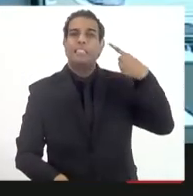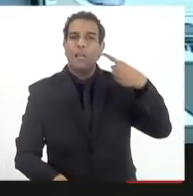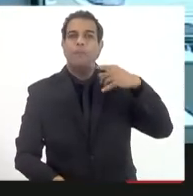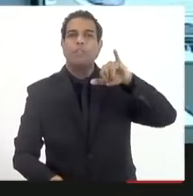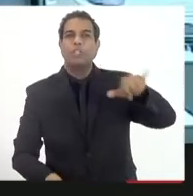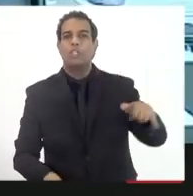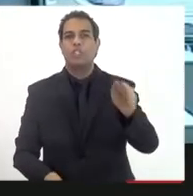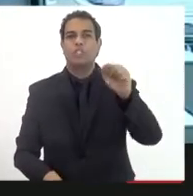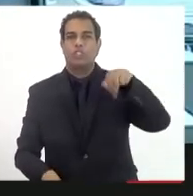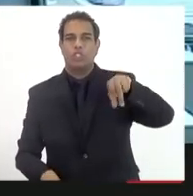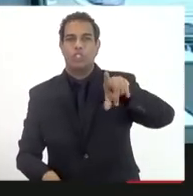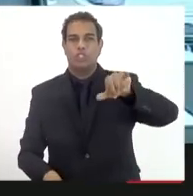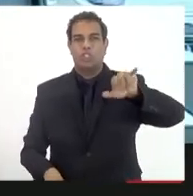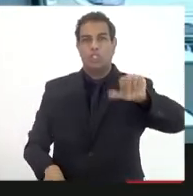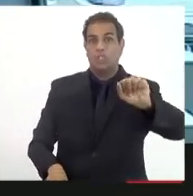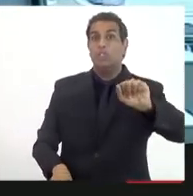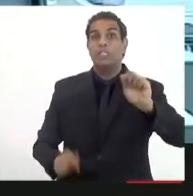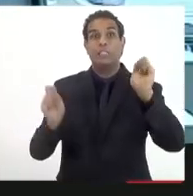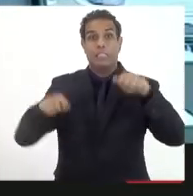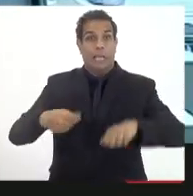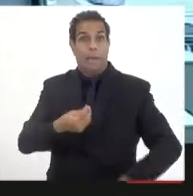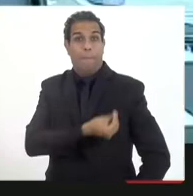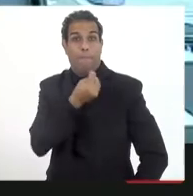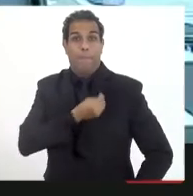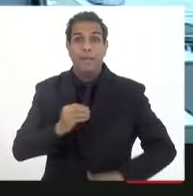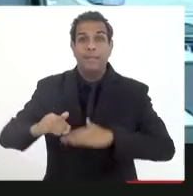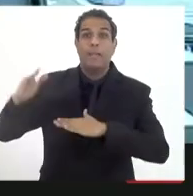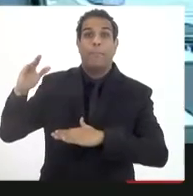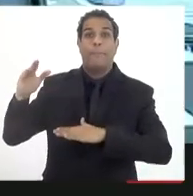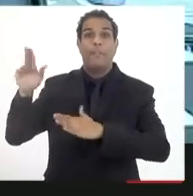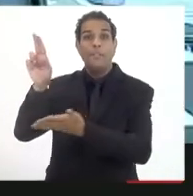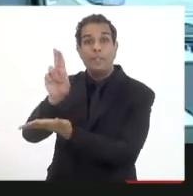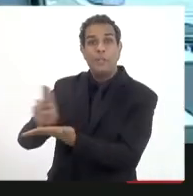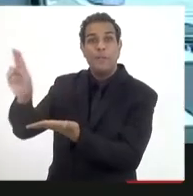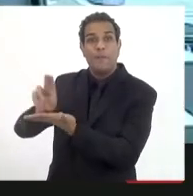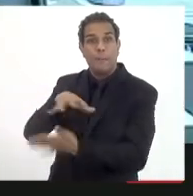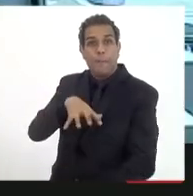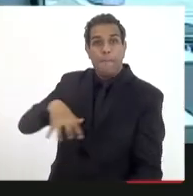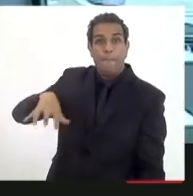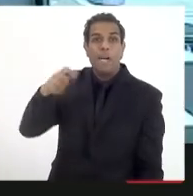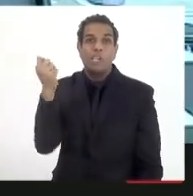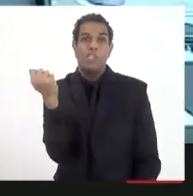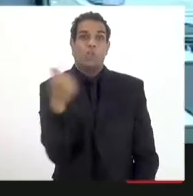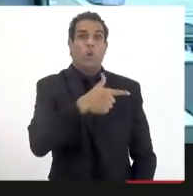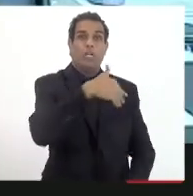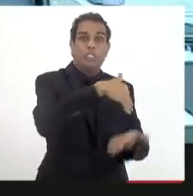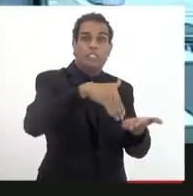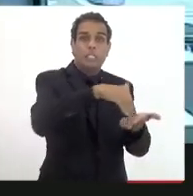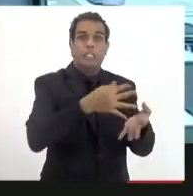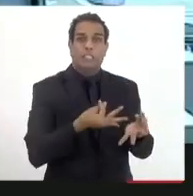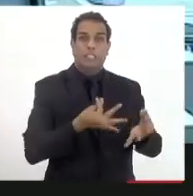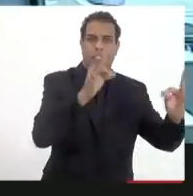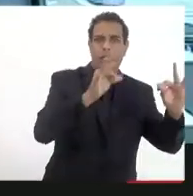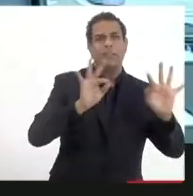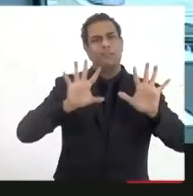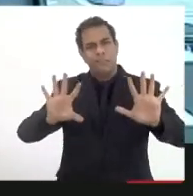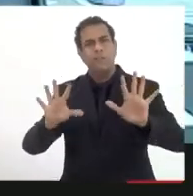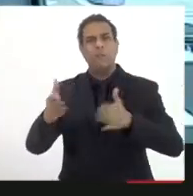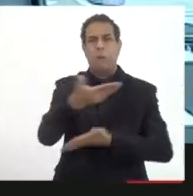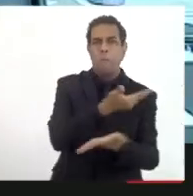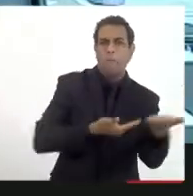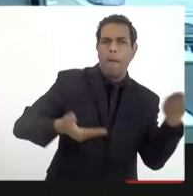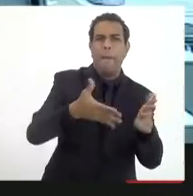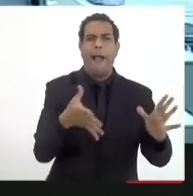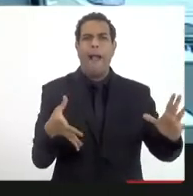universidades e não da Secretaria de Ciência e Tecnologia. Não tenho nada contra, diga-se de passagem, um bom relacionamento, inclusive,